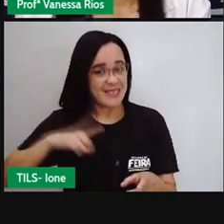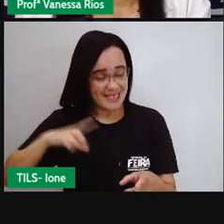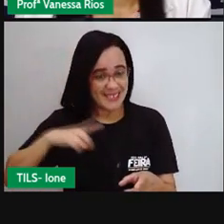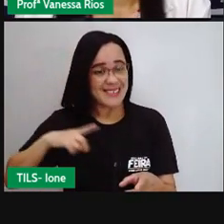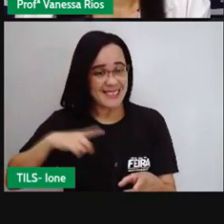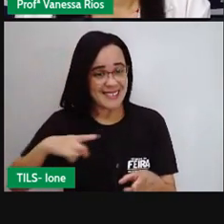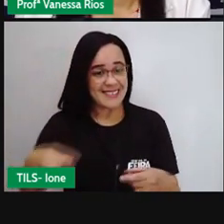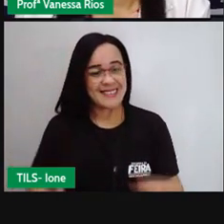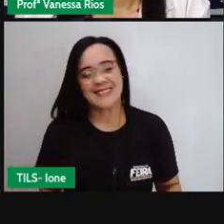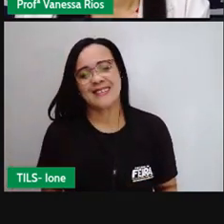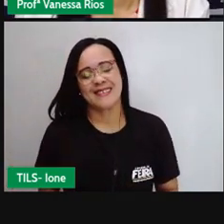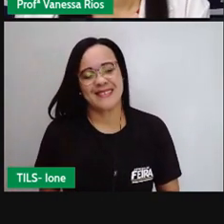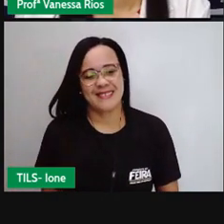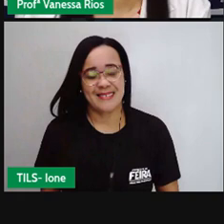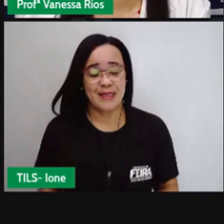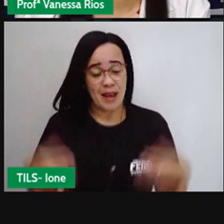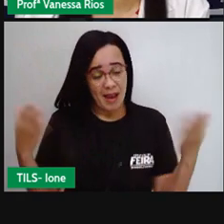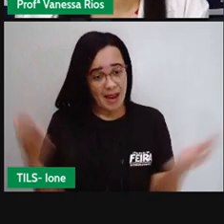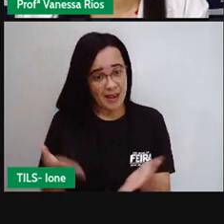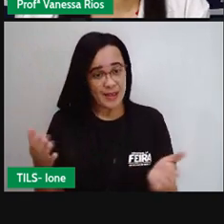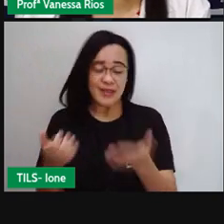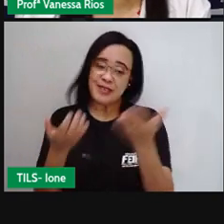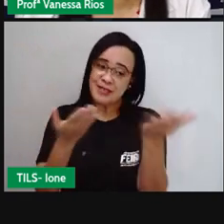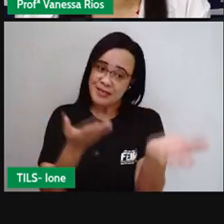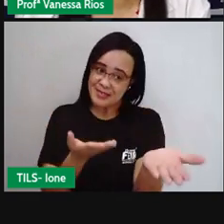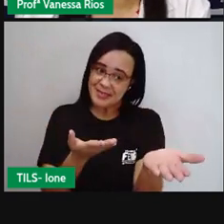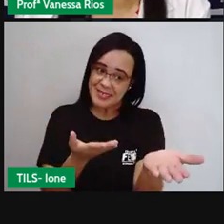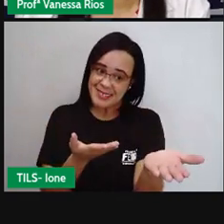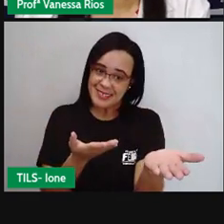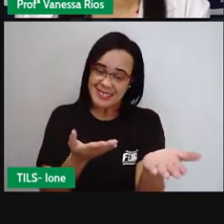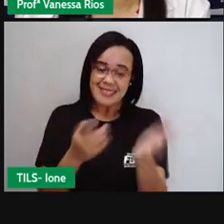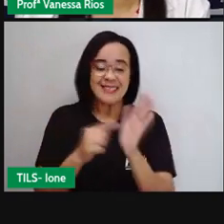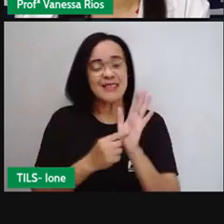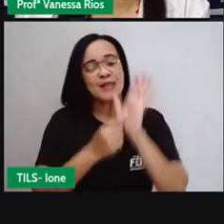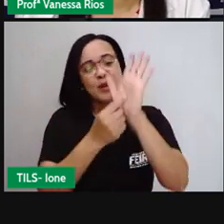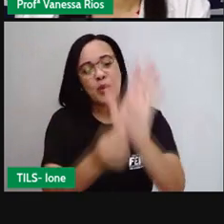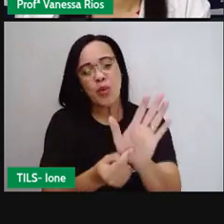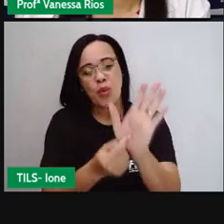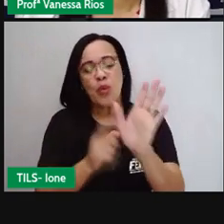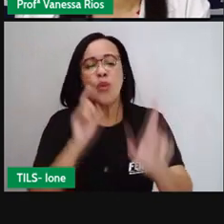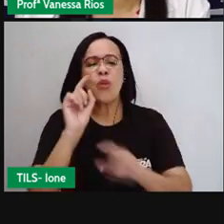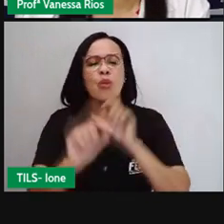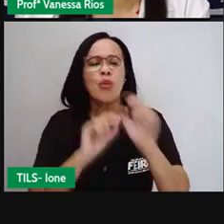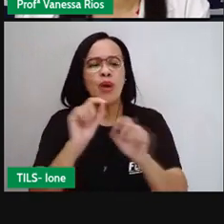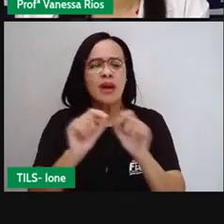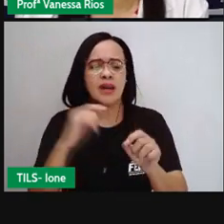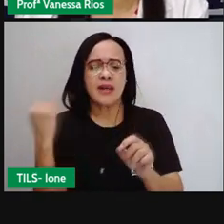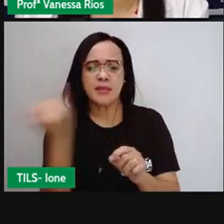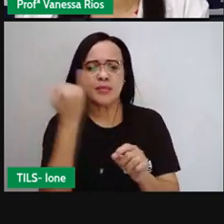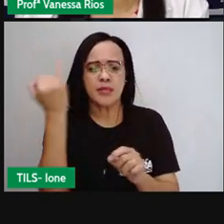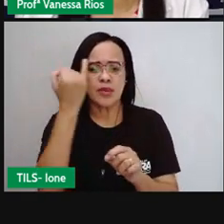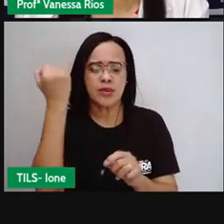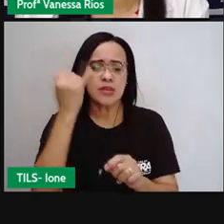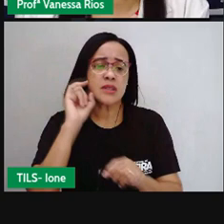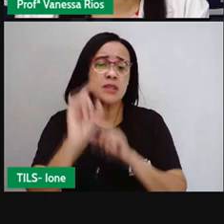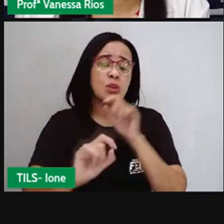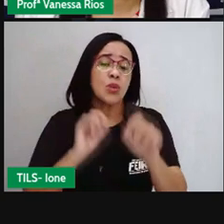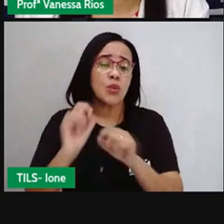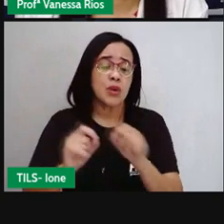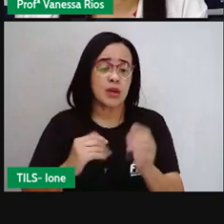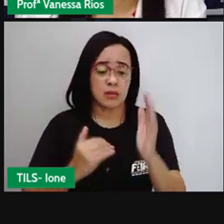E aí agora é com você, destacando aí as importâncias, né? Em relação ao